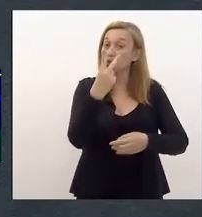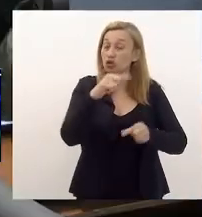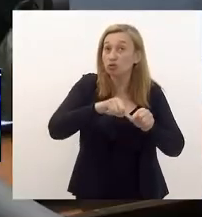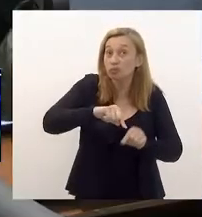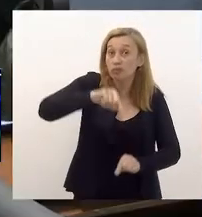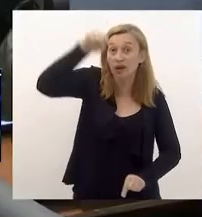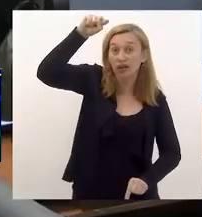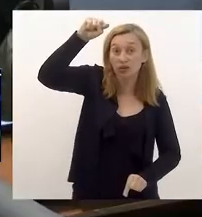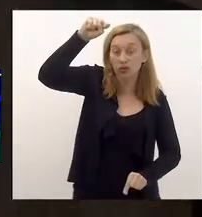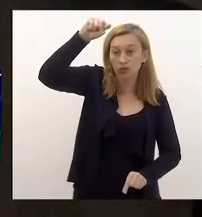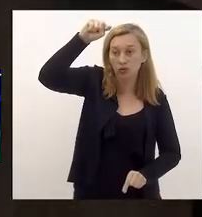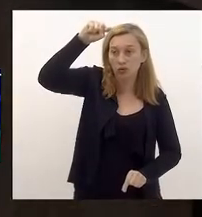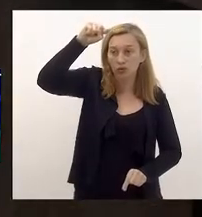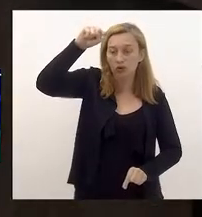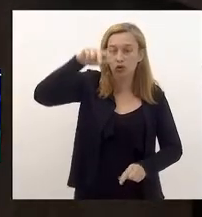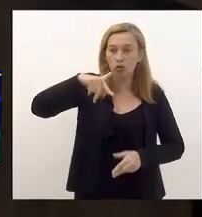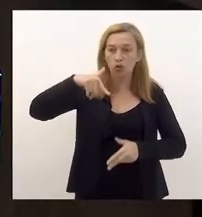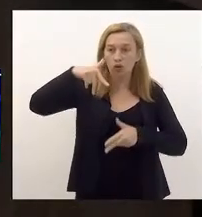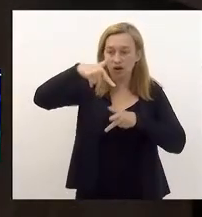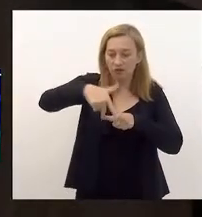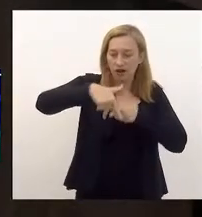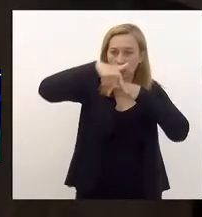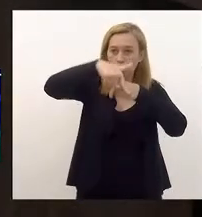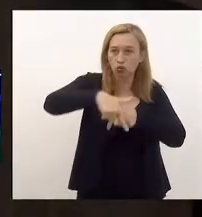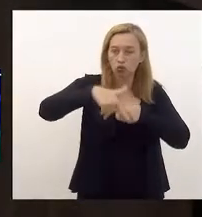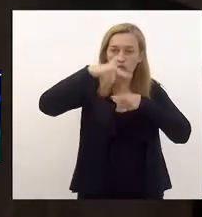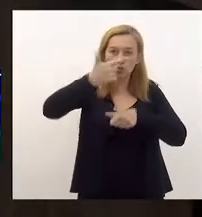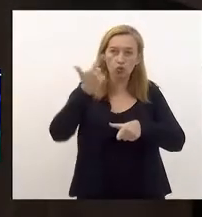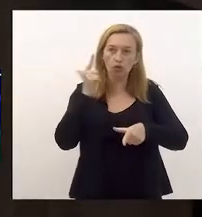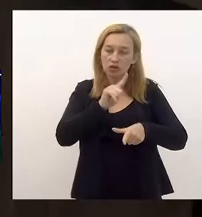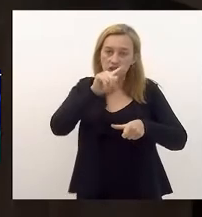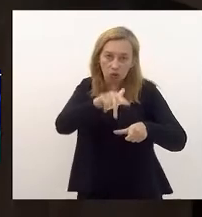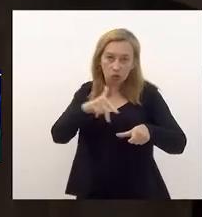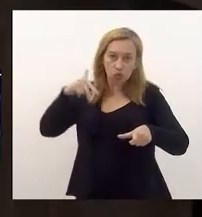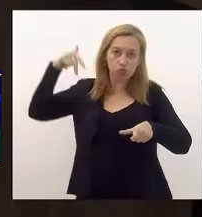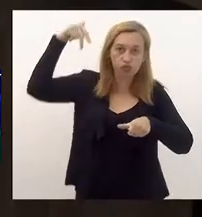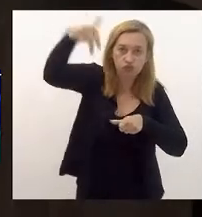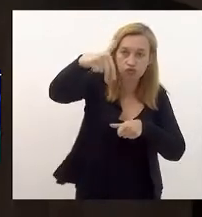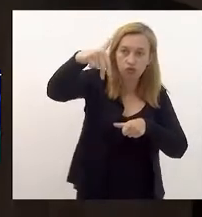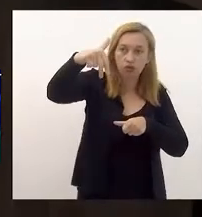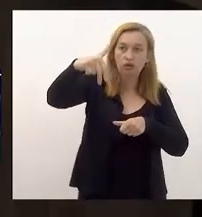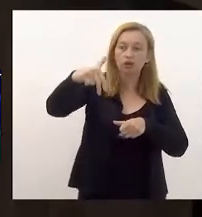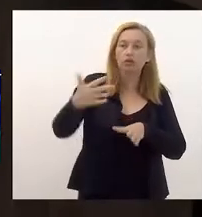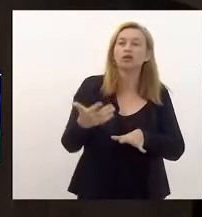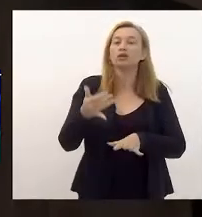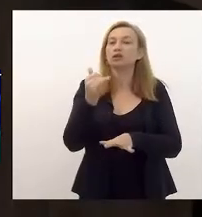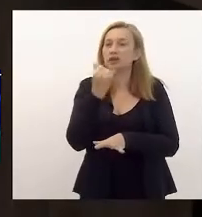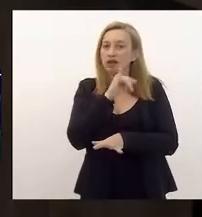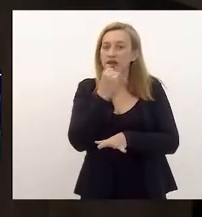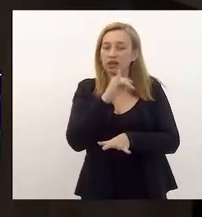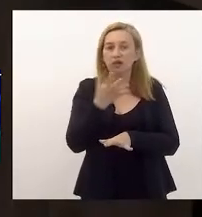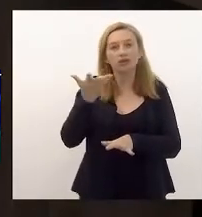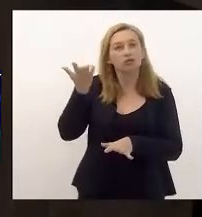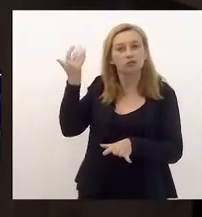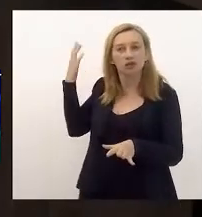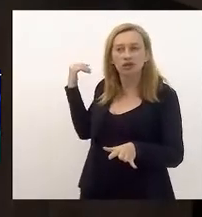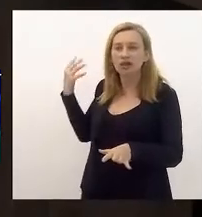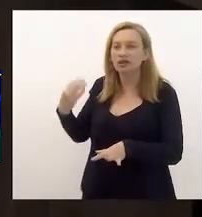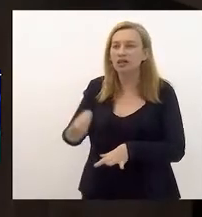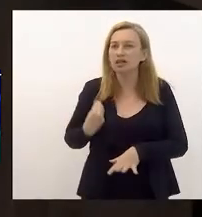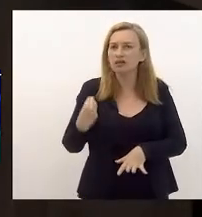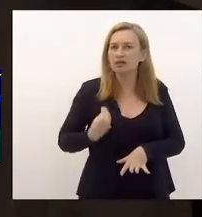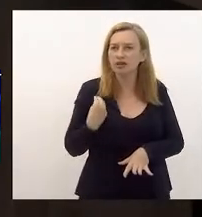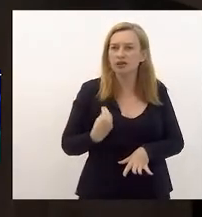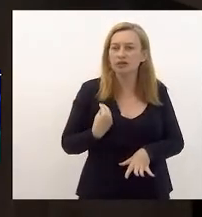cavalo conseguiu ultrapassar esse volume, bateu o recorde mundial na época, na Itália. Ele vive